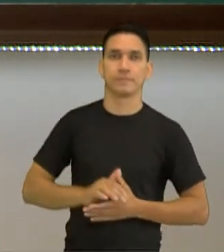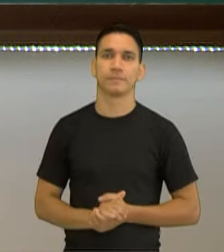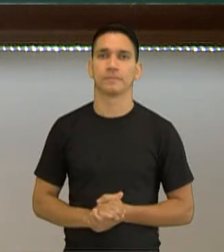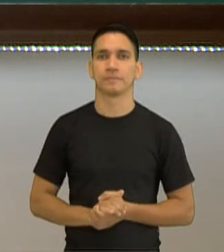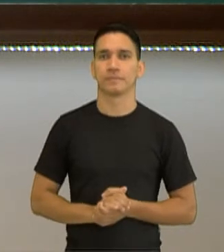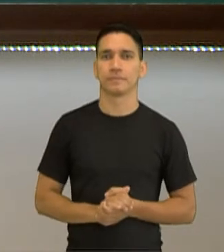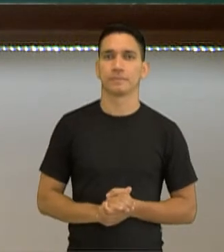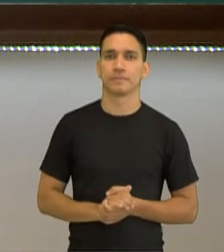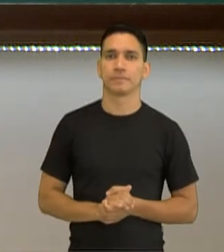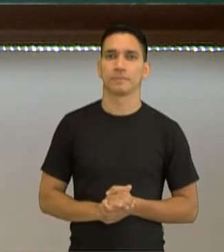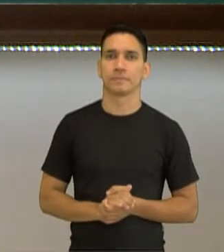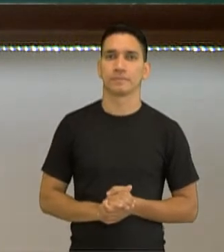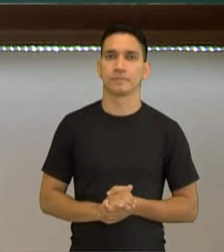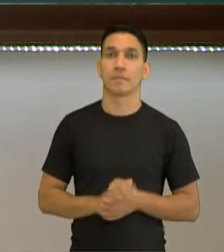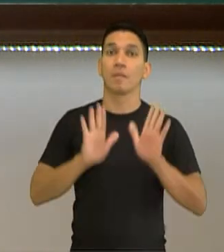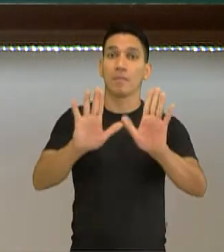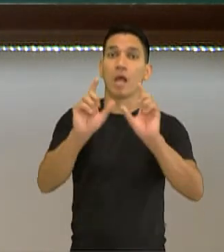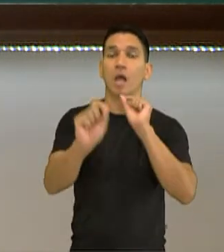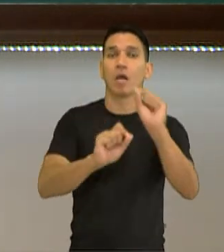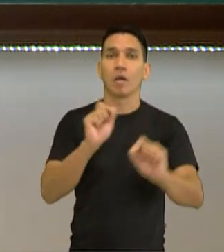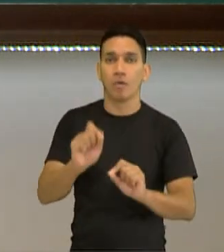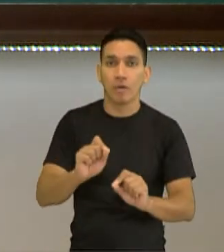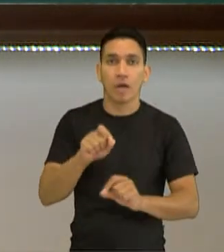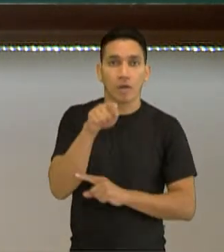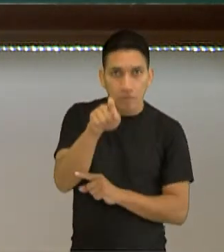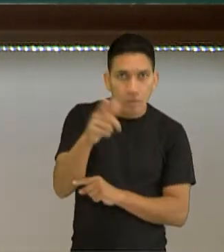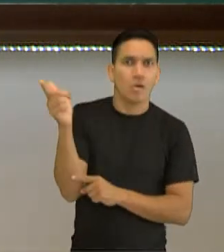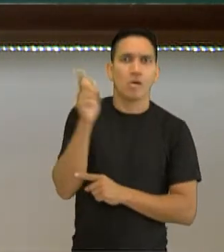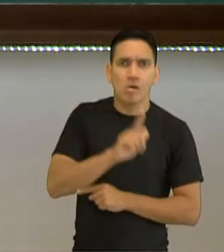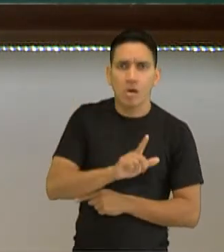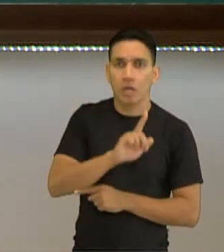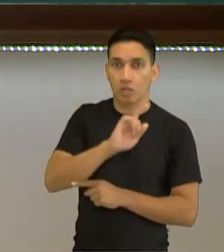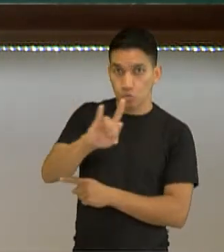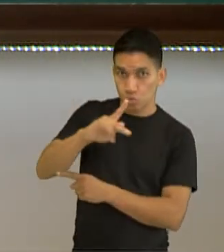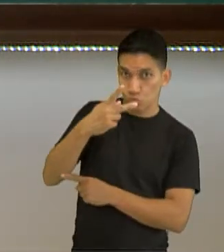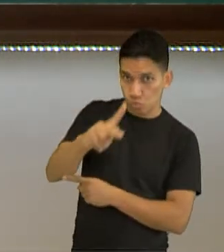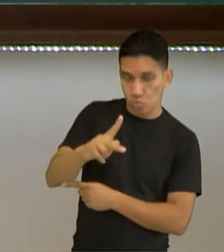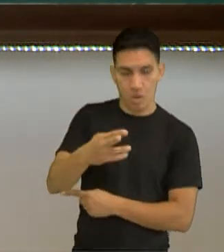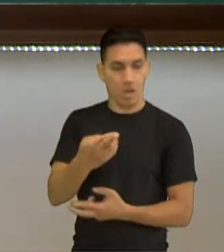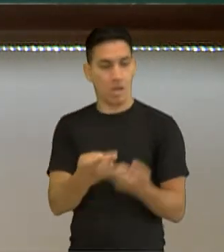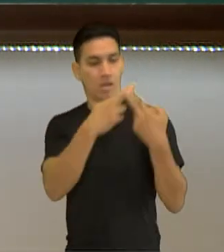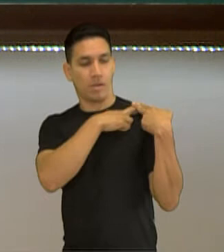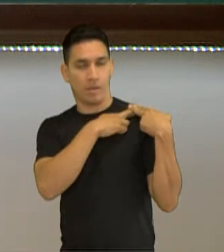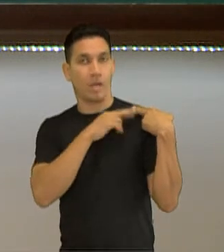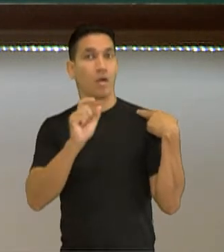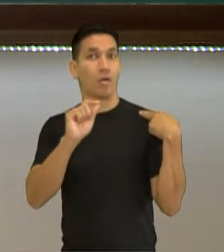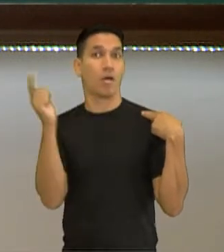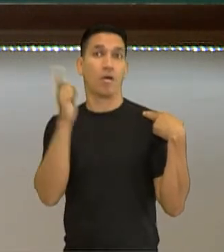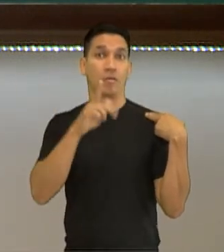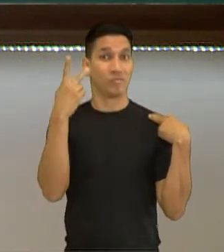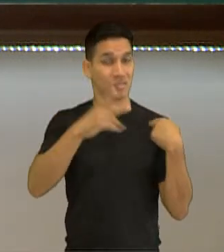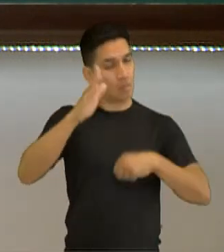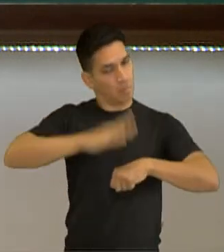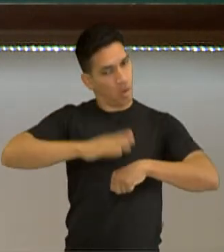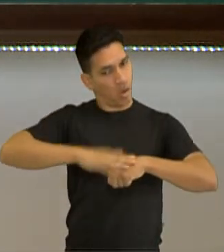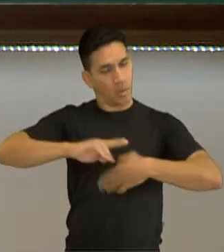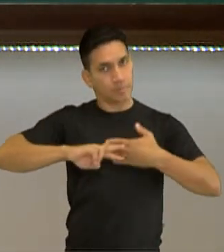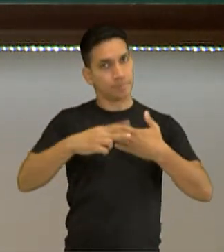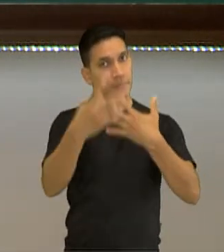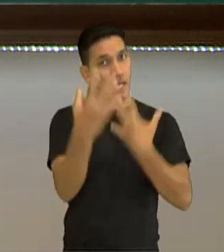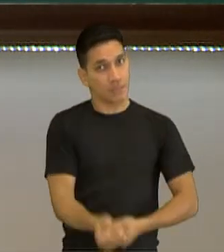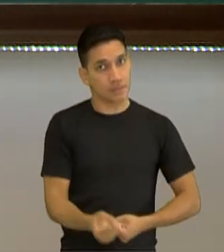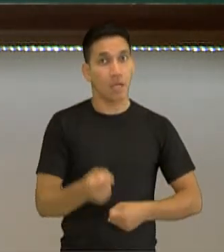ruins. Mas, você, se é sua responsabilidade, é você que arca com essas consequências.